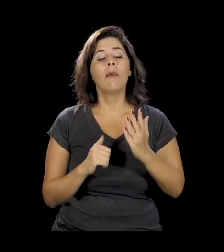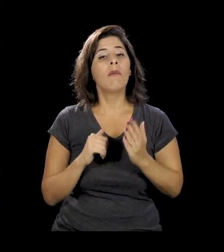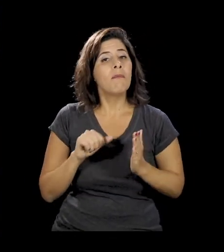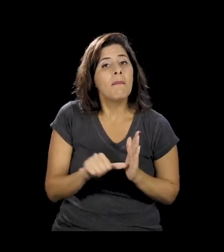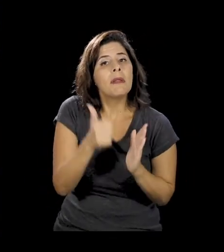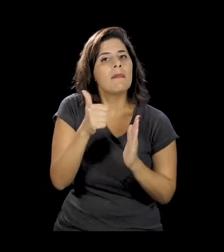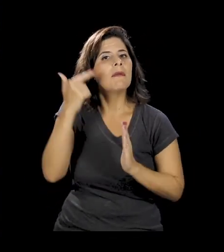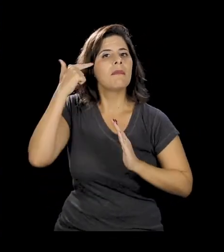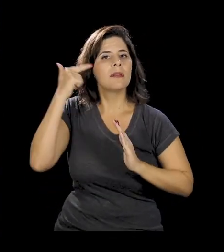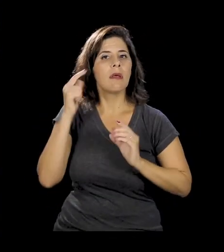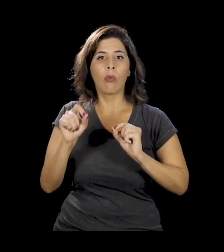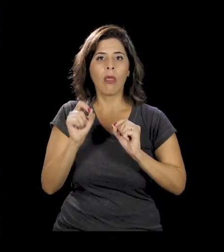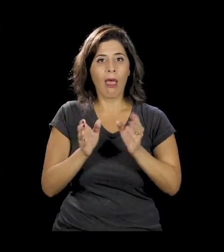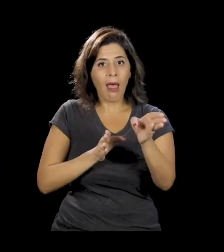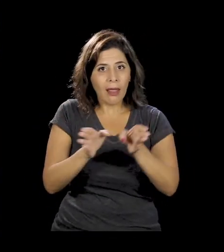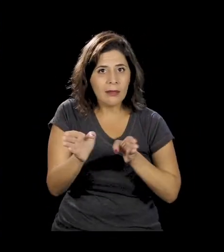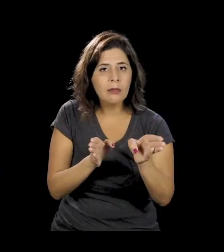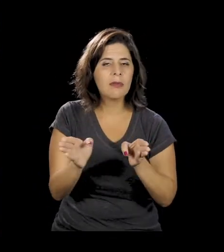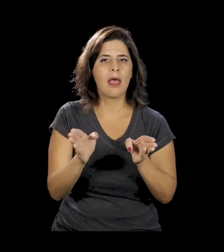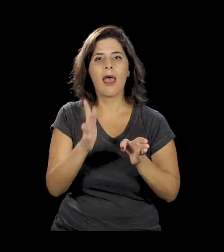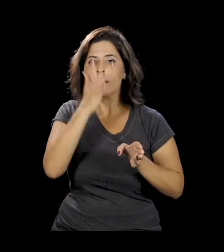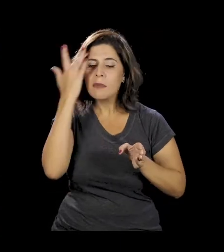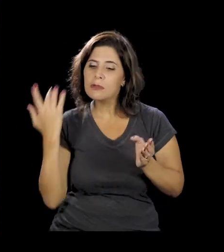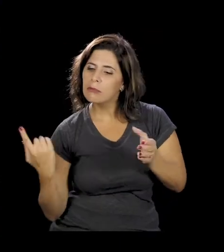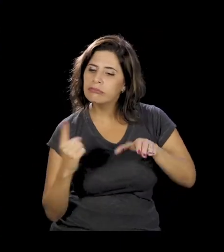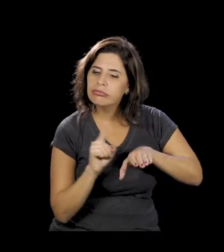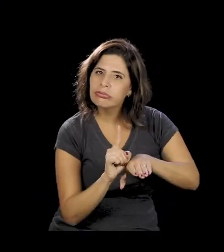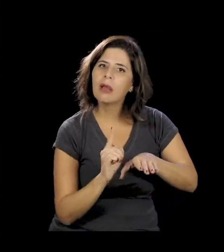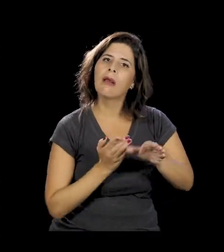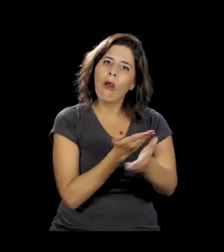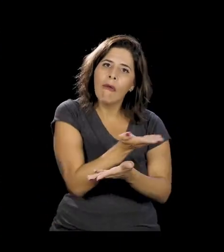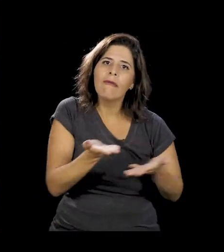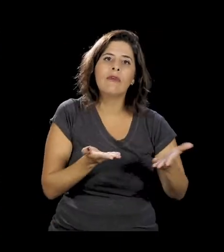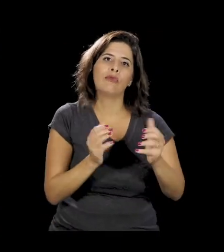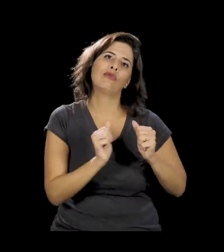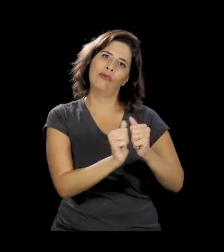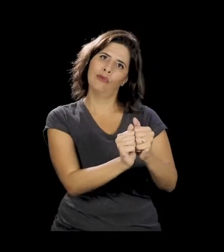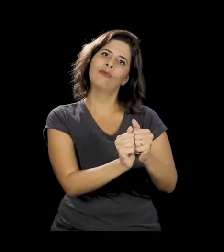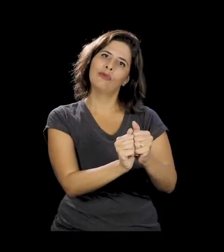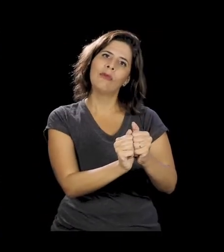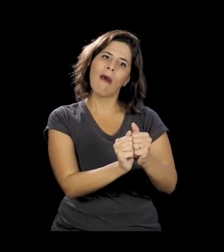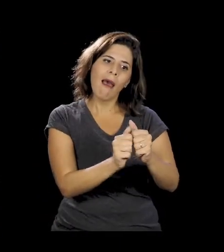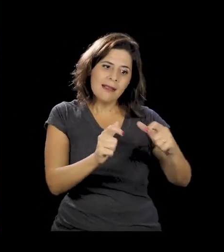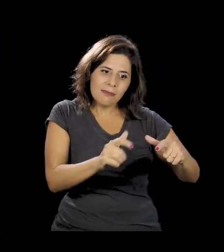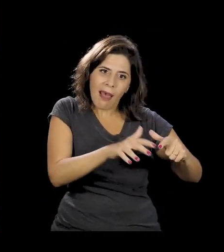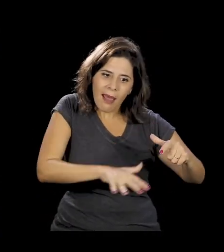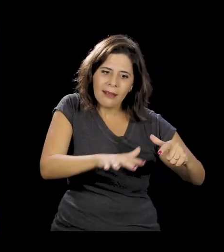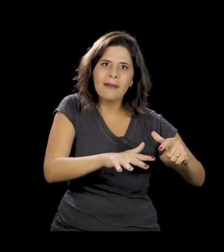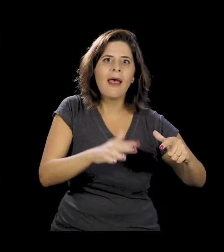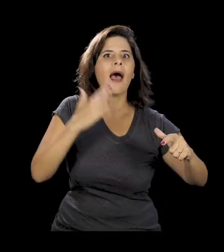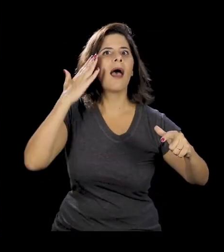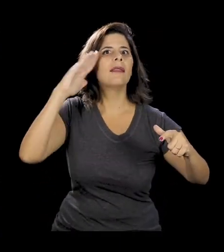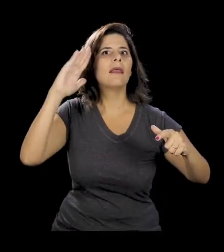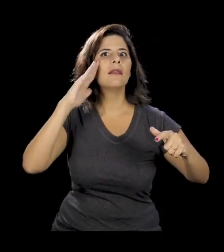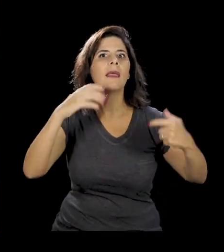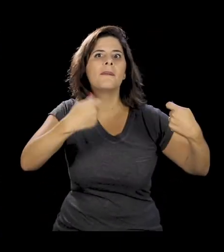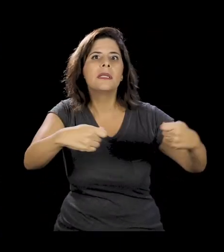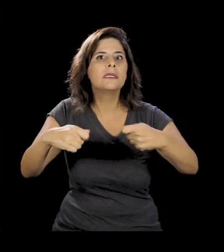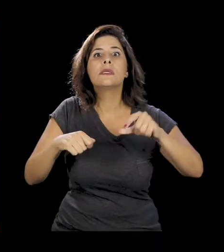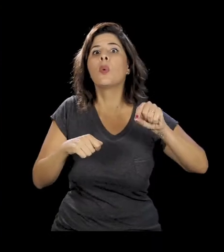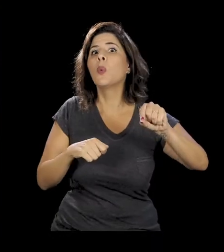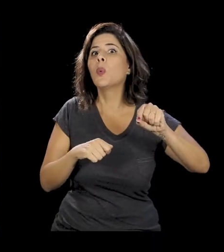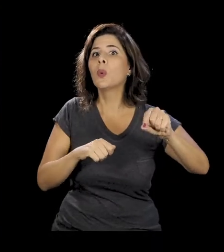a acessibilidade, é promover o convívio dessas pessoas nos espaços, para entender qual é a